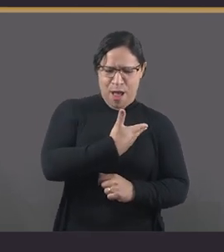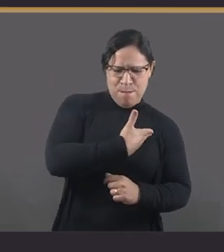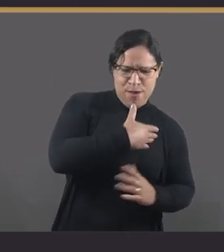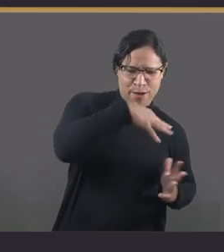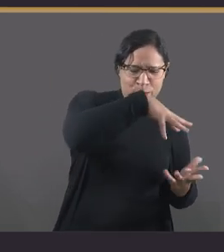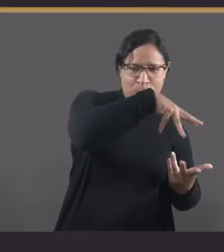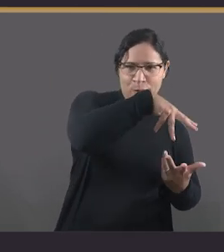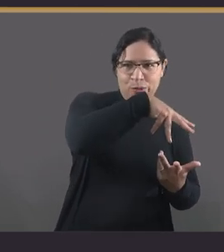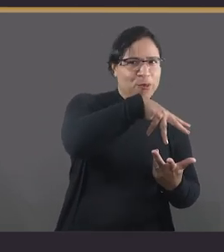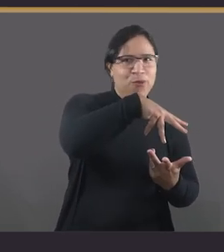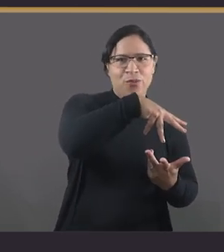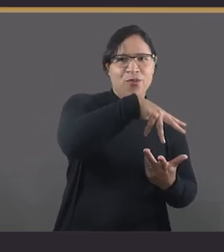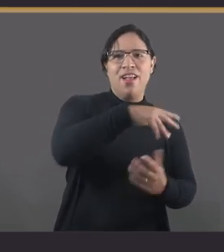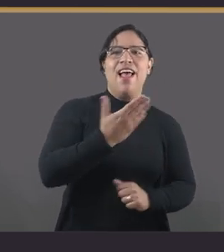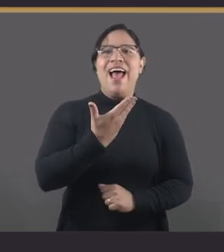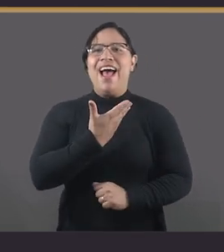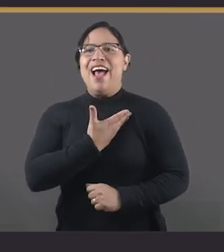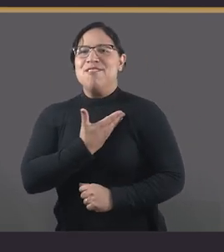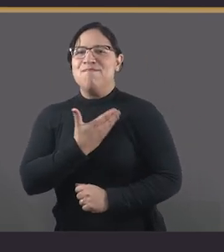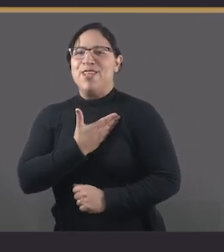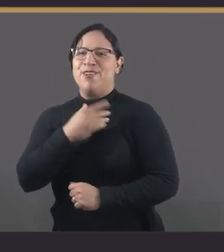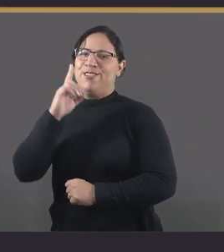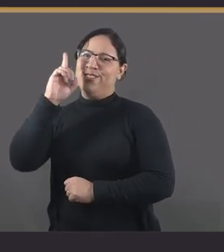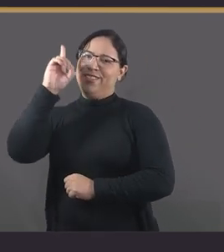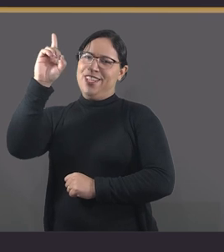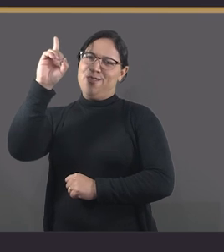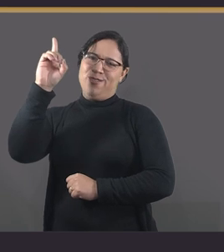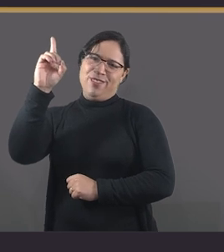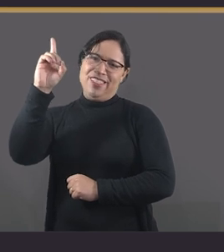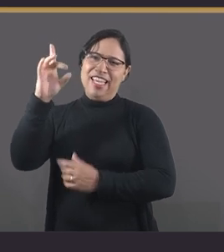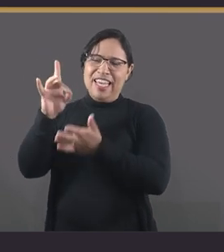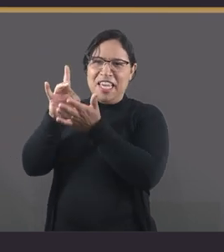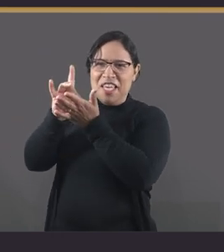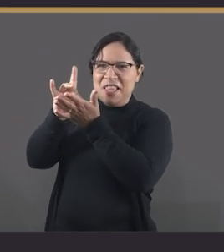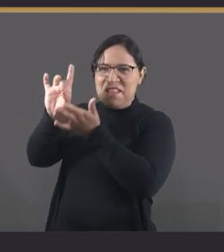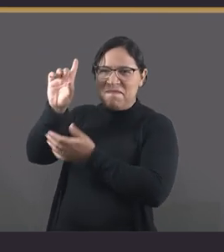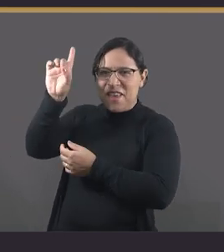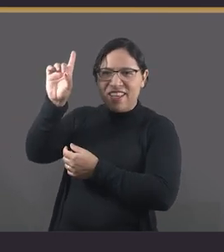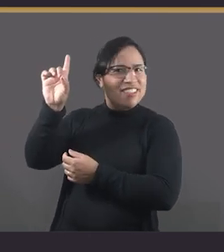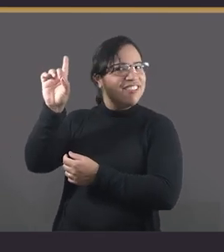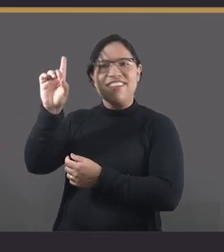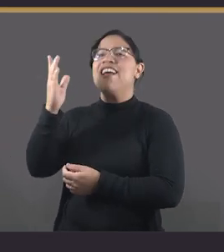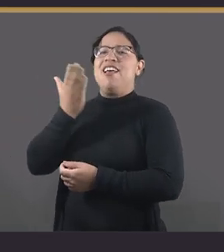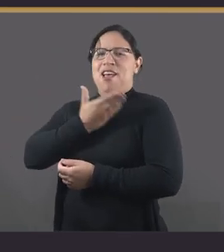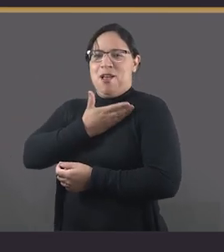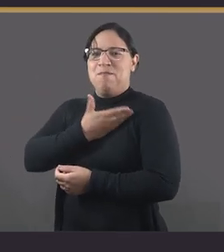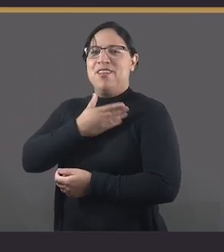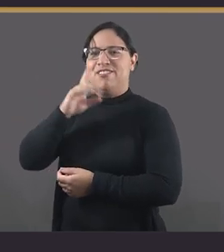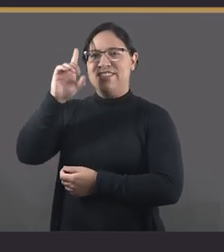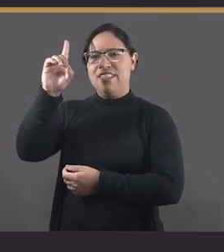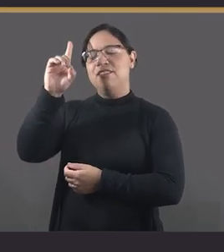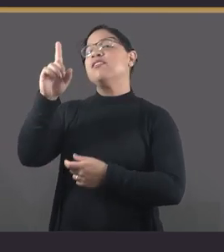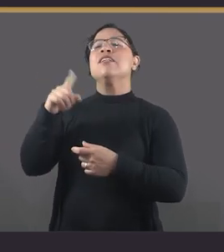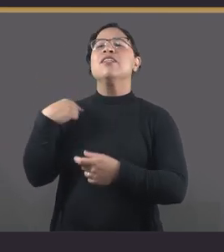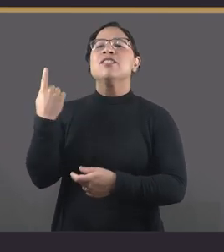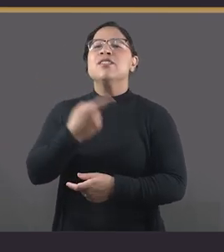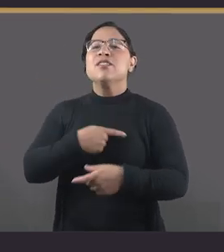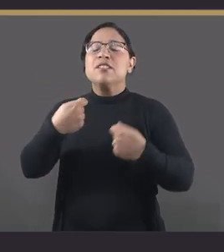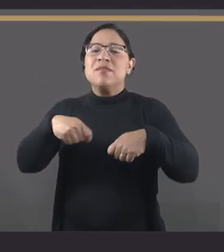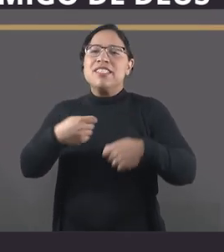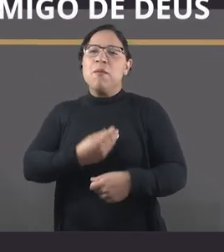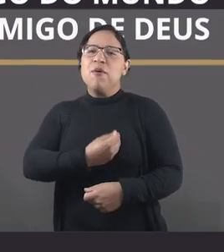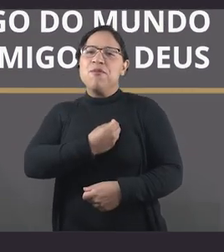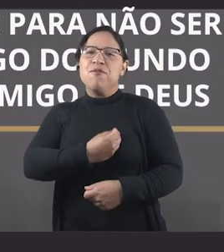fala que muitas vezes é assim que nós agimos. O mundo é um amigo que apresenta para nós uma vida que é agradável aos nossos olhos,